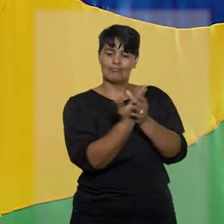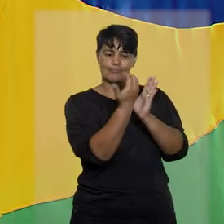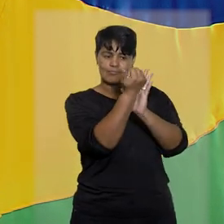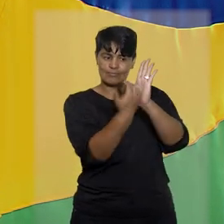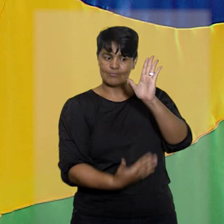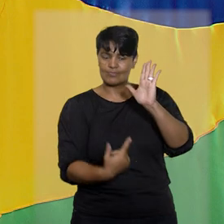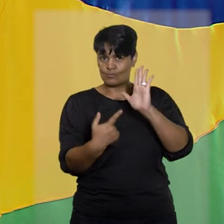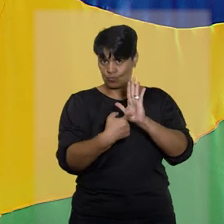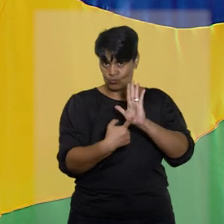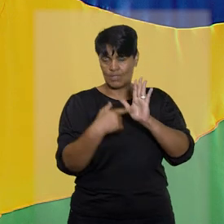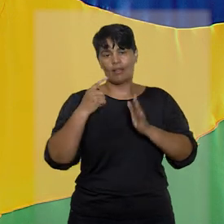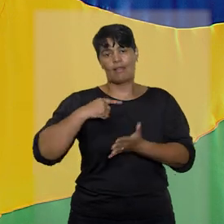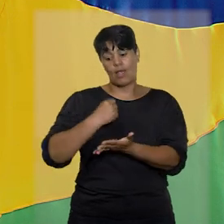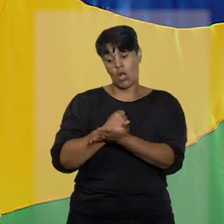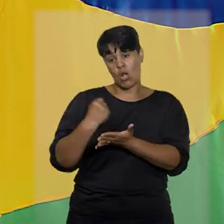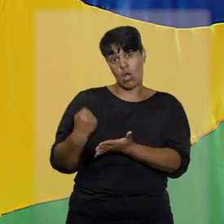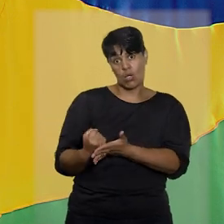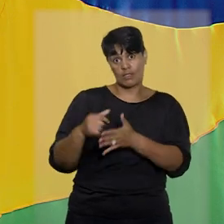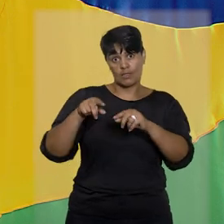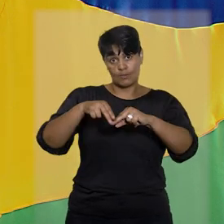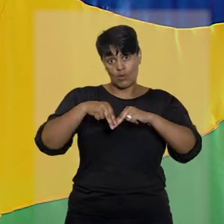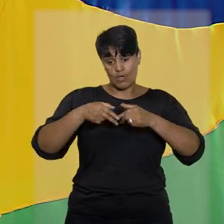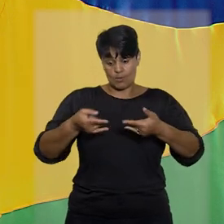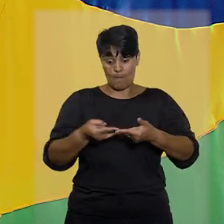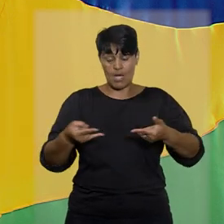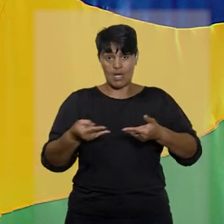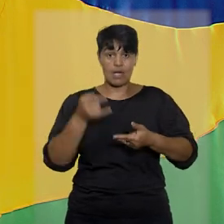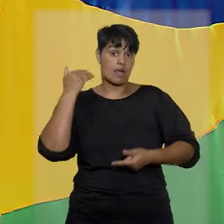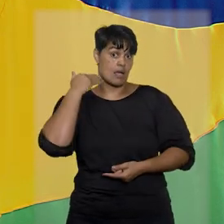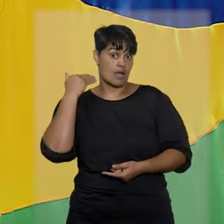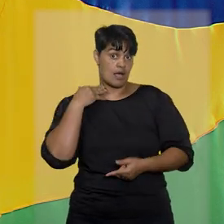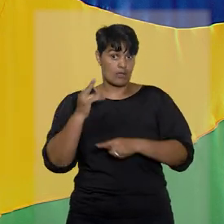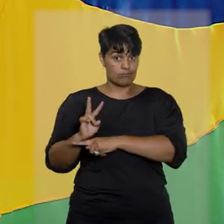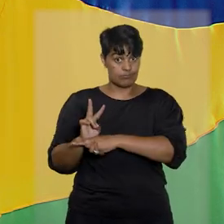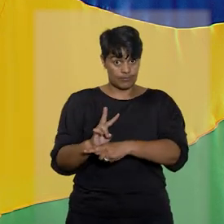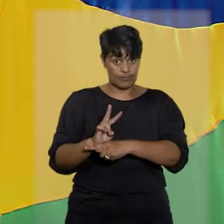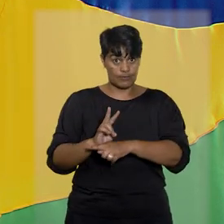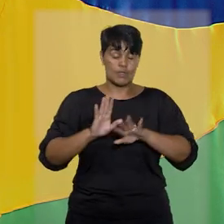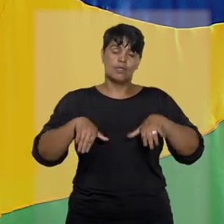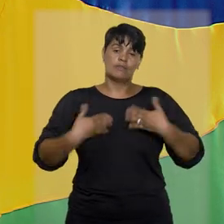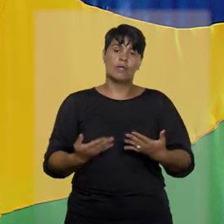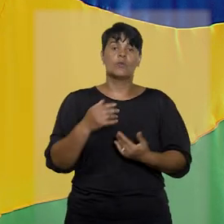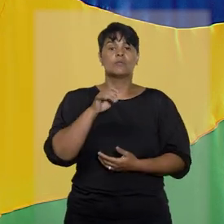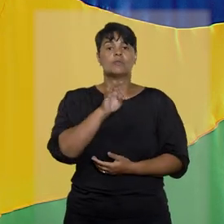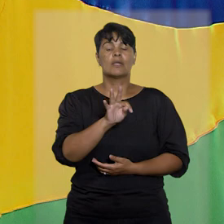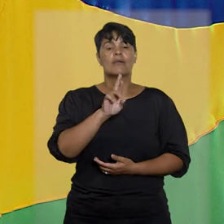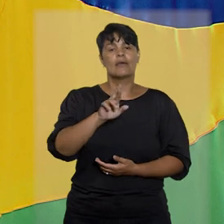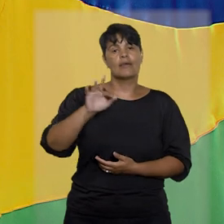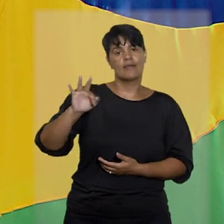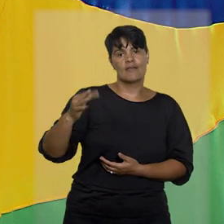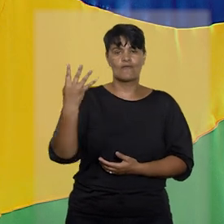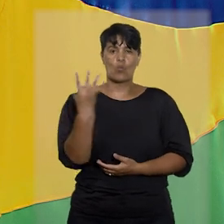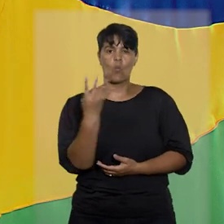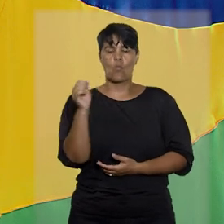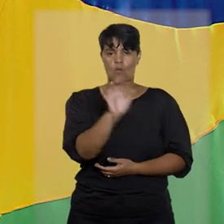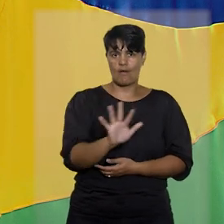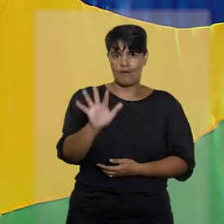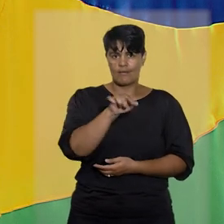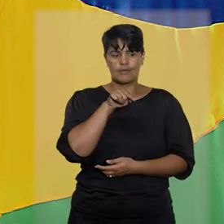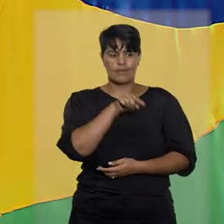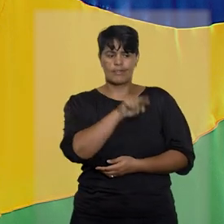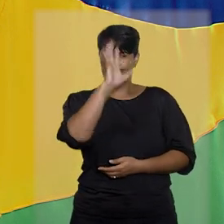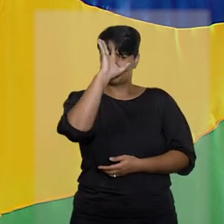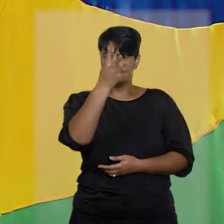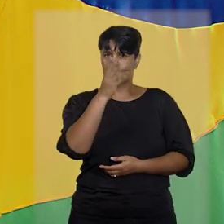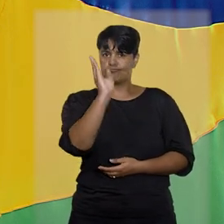fundado em cédula de crédito bancário, promovida por um banco público. O Tribunal Regional Federal da Quarta Região considerou nula